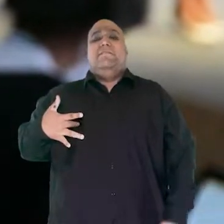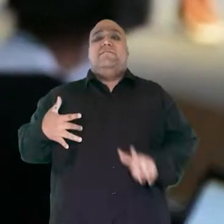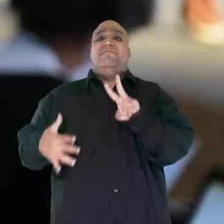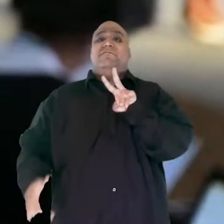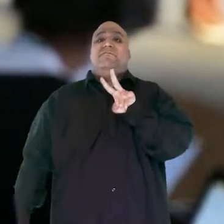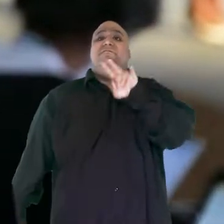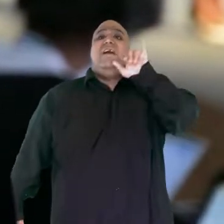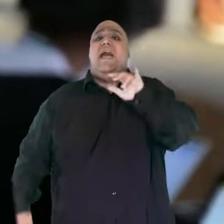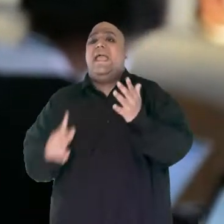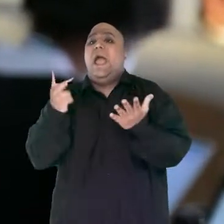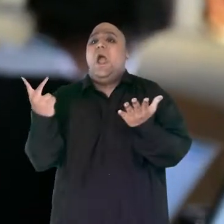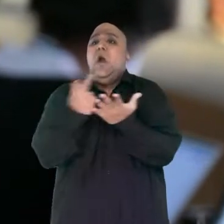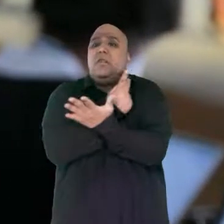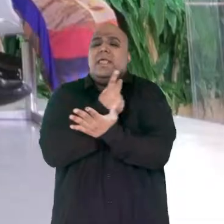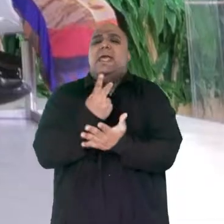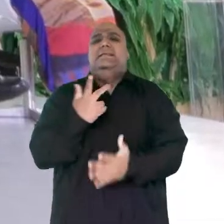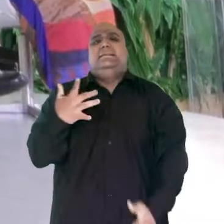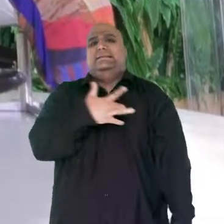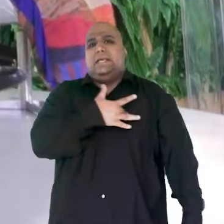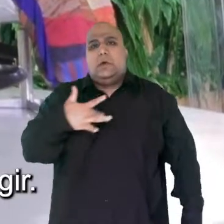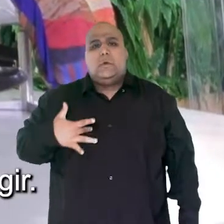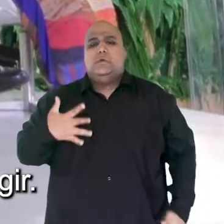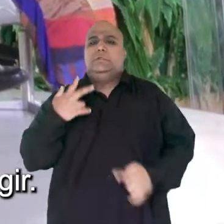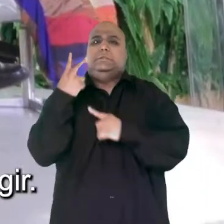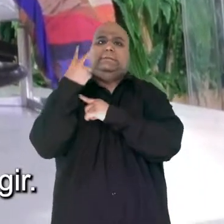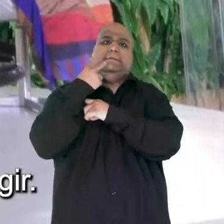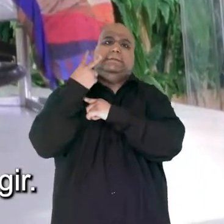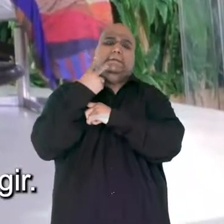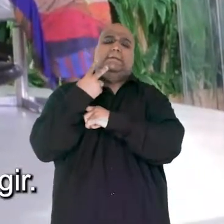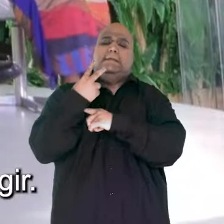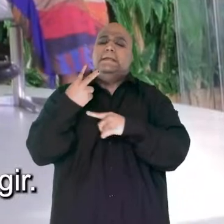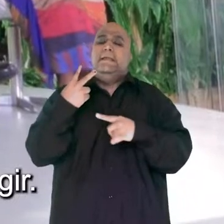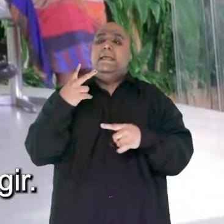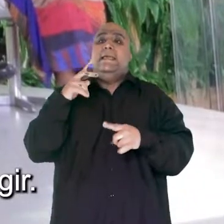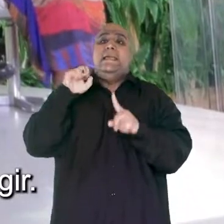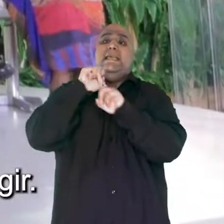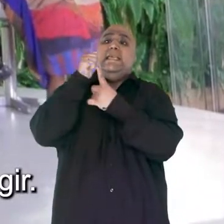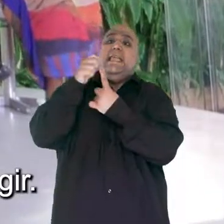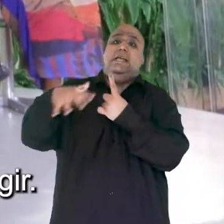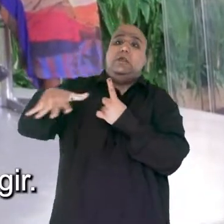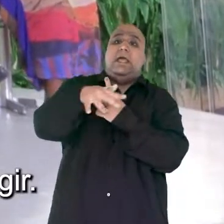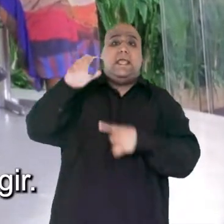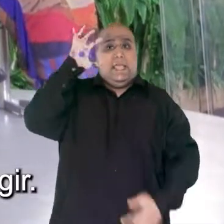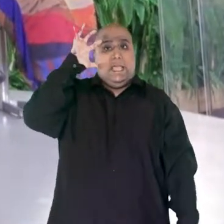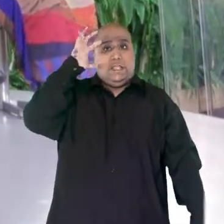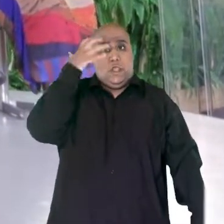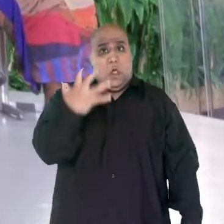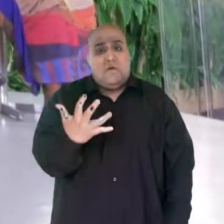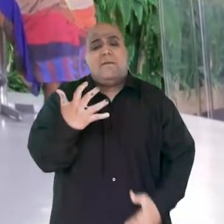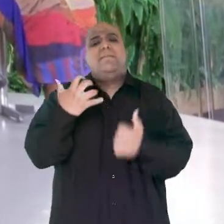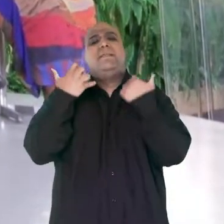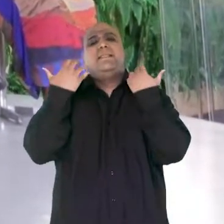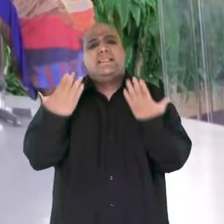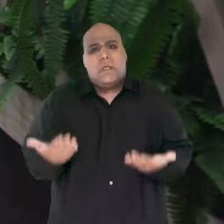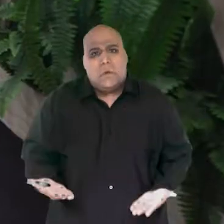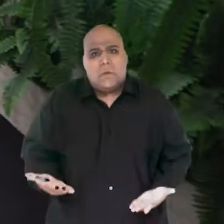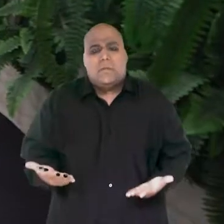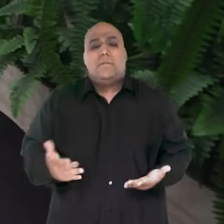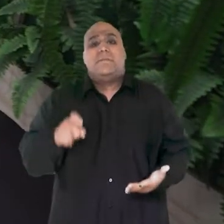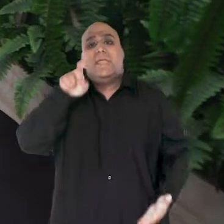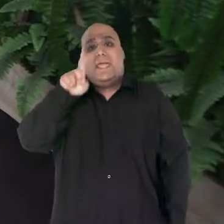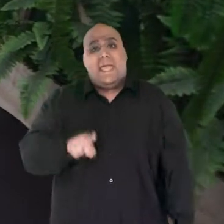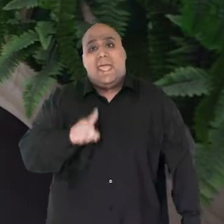vão demandar assistências e cuidados e vão exigir muito mais esforço da sociedade para corrigir. Então,